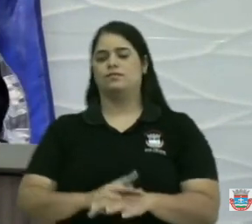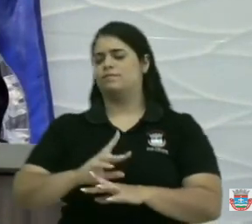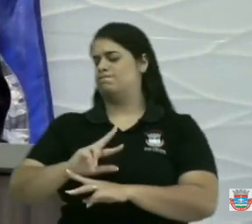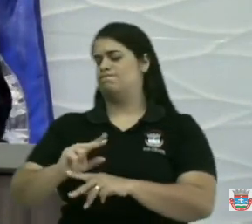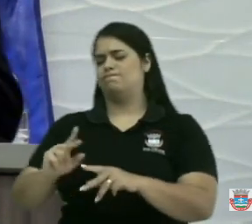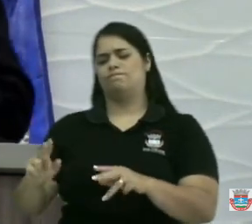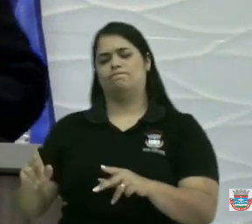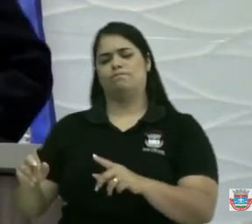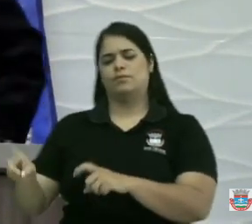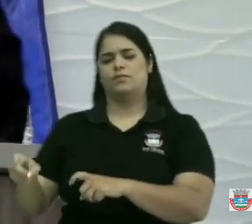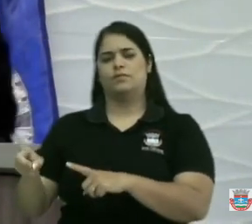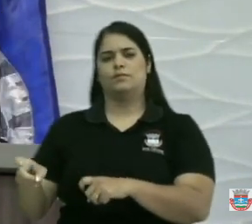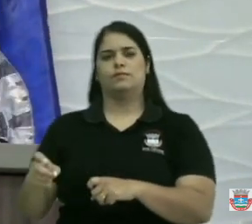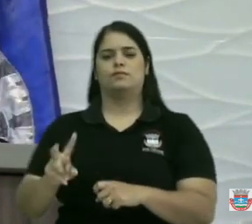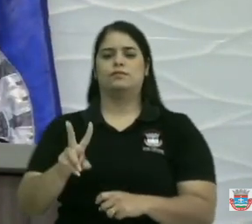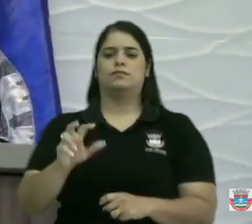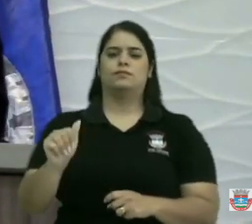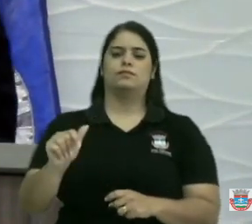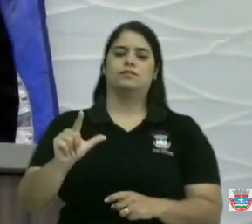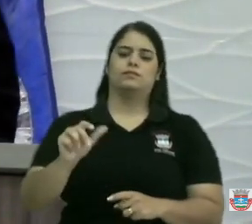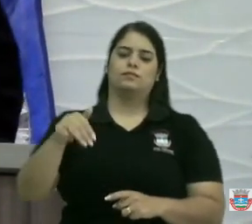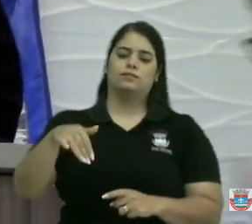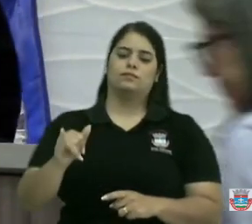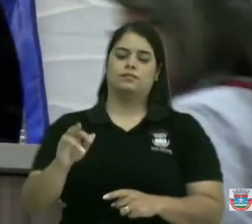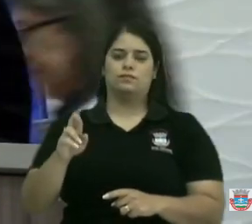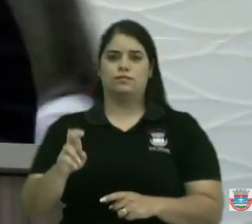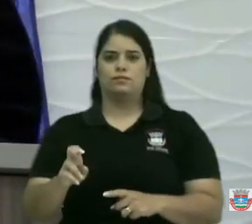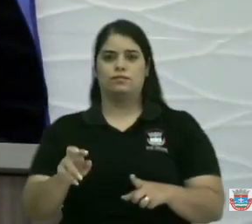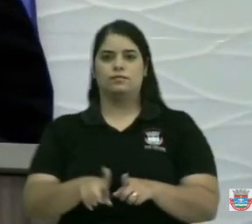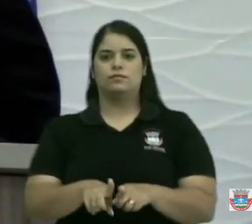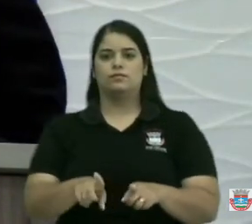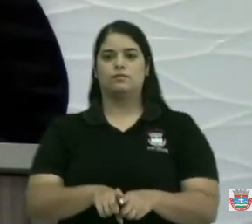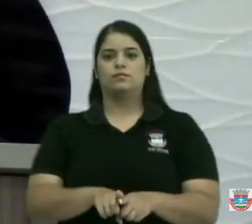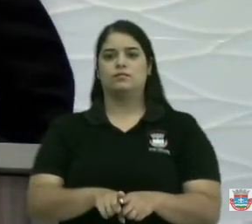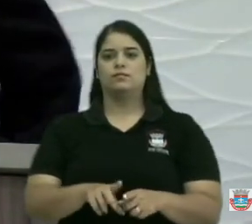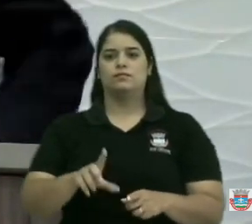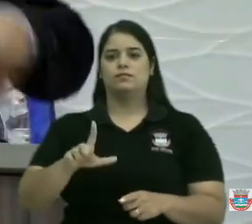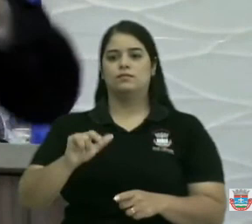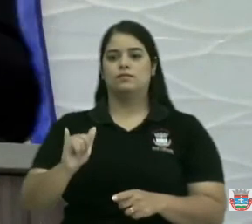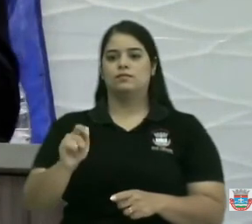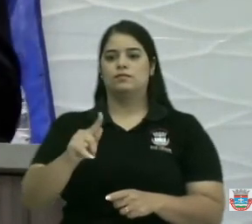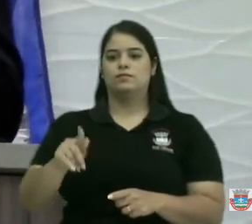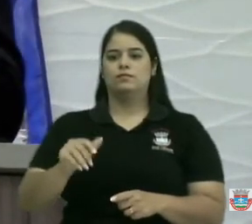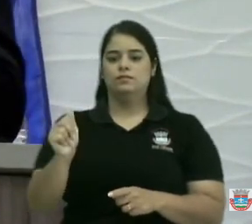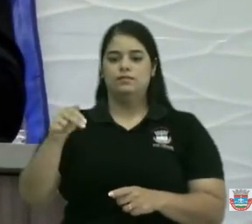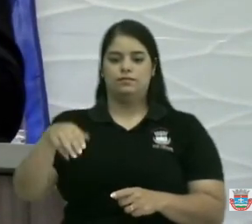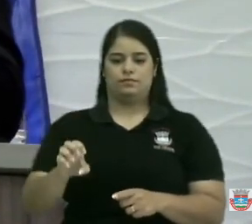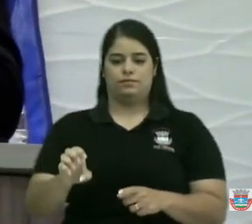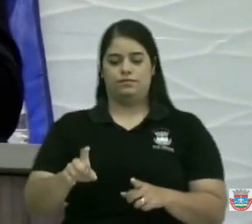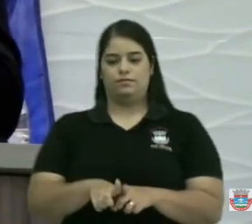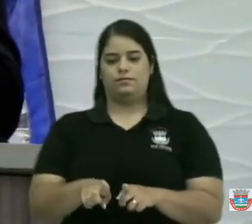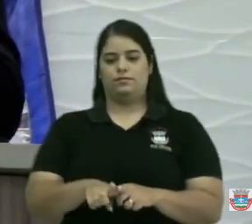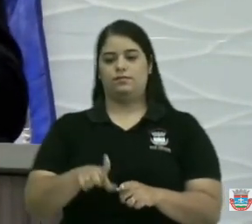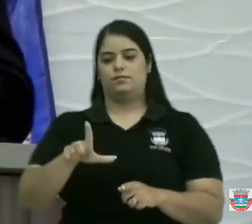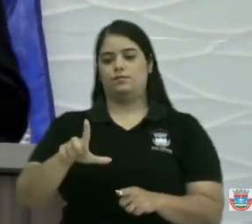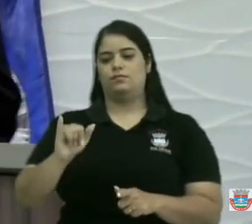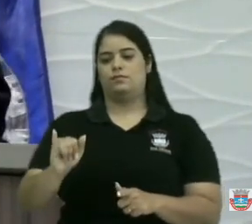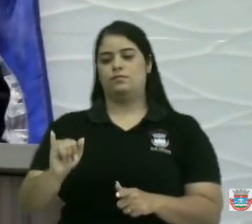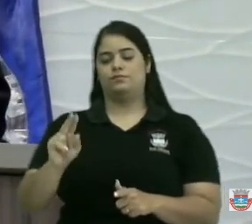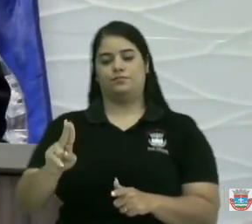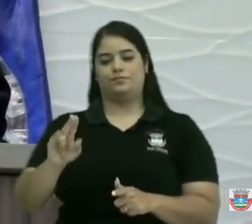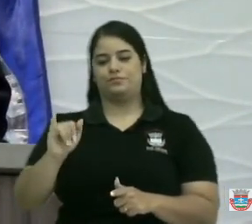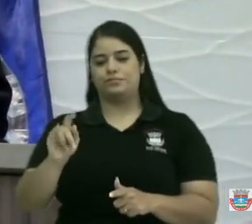a Valmida Agrovaça, a Lito Costa, a Lisane Vilela, a Seu Luizinho da Casa São Luiz,